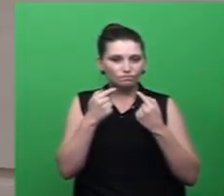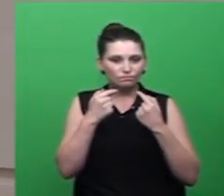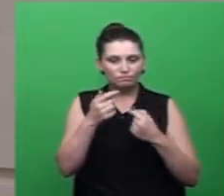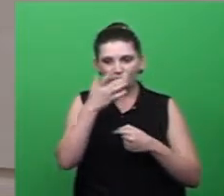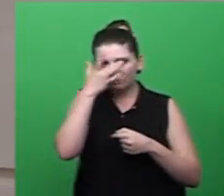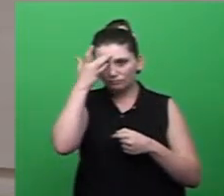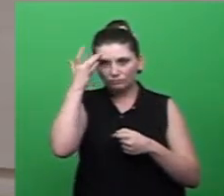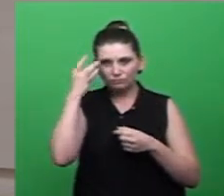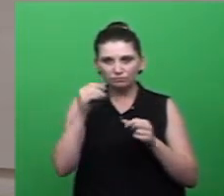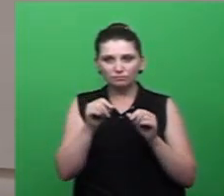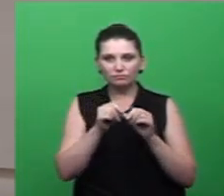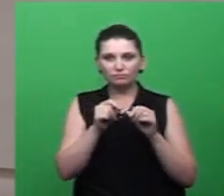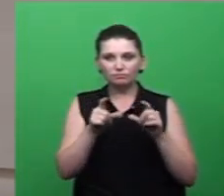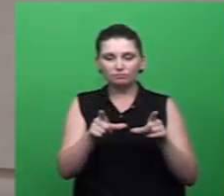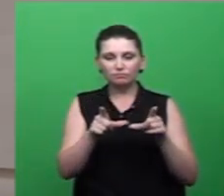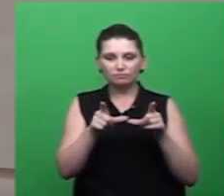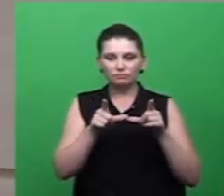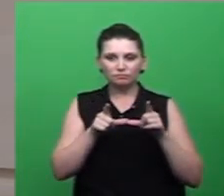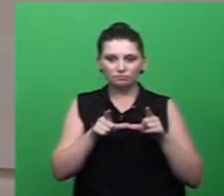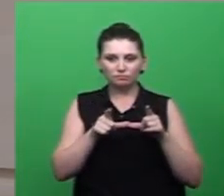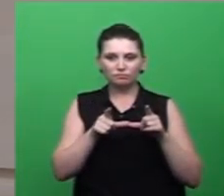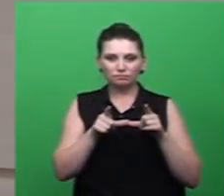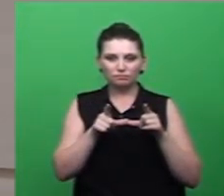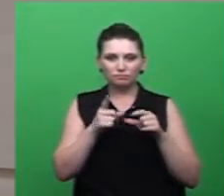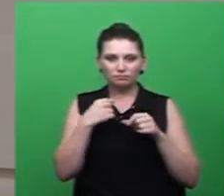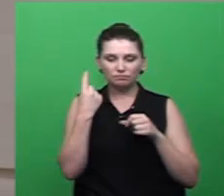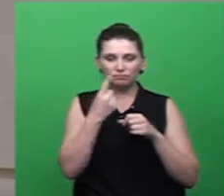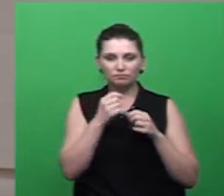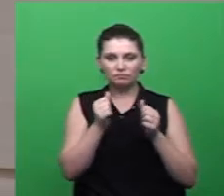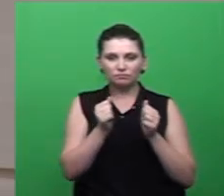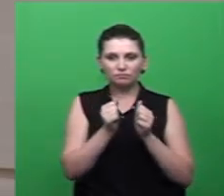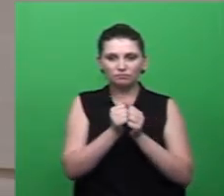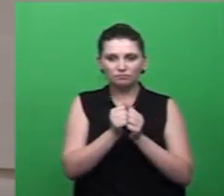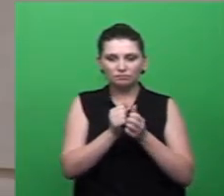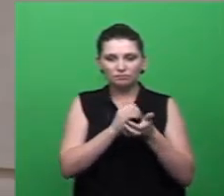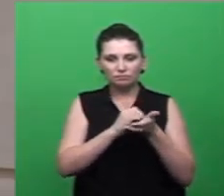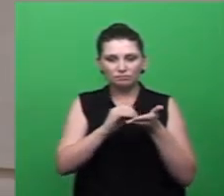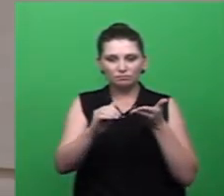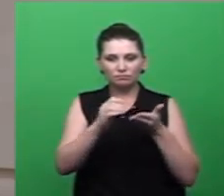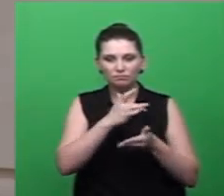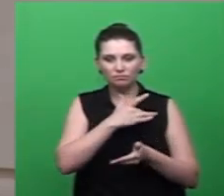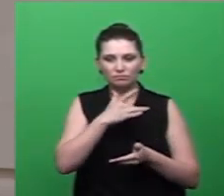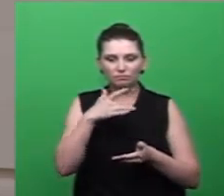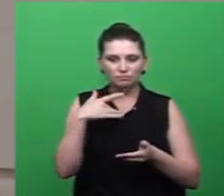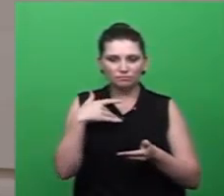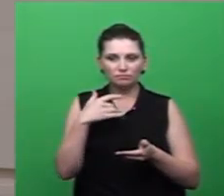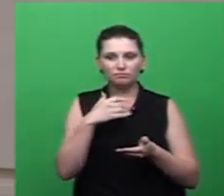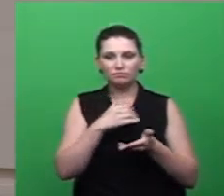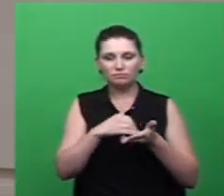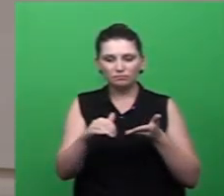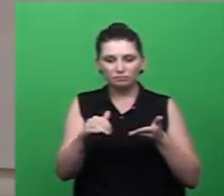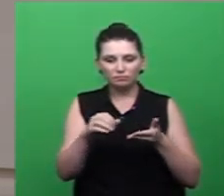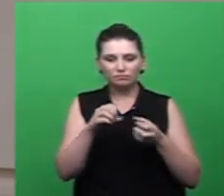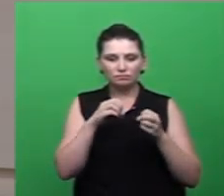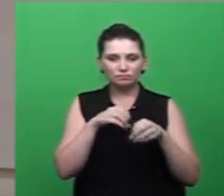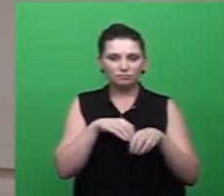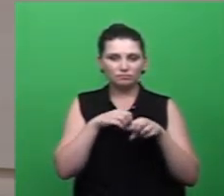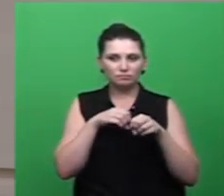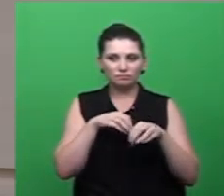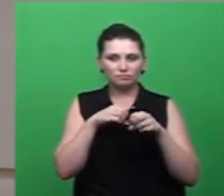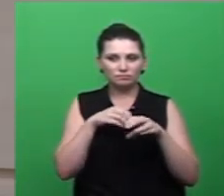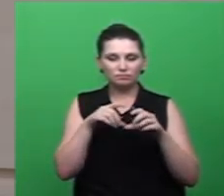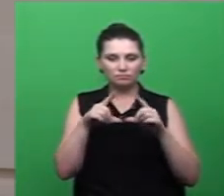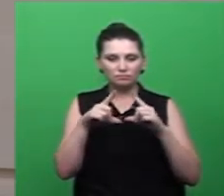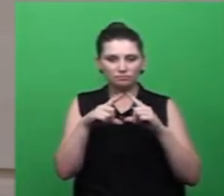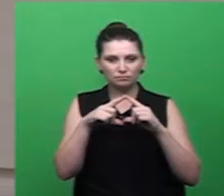requerimento também do vereador Ricardo Fábio, nós incluímos, então, a Secretaria de Saúde, a Secretaria de Educação, a Defesa